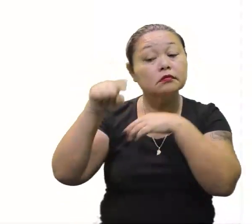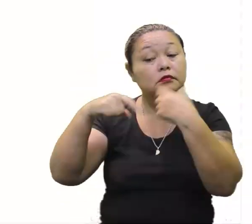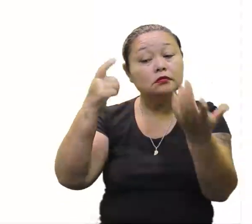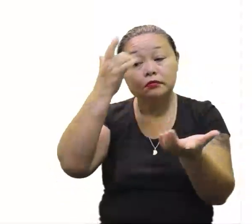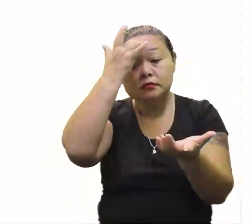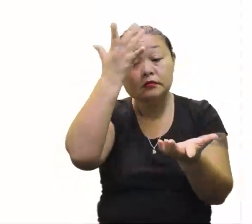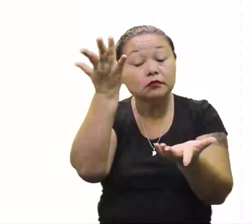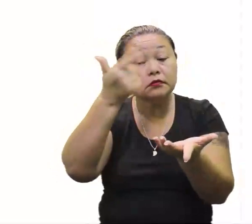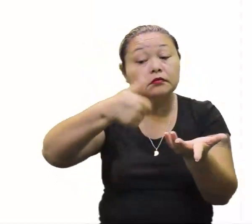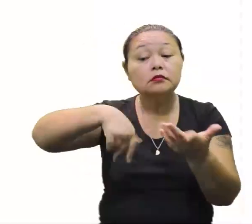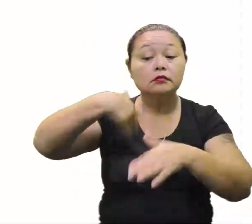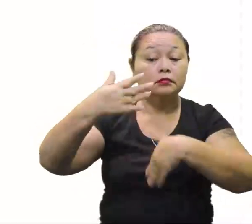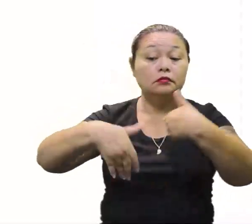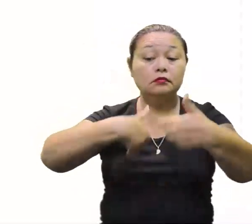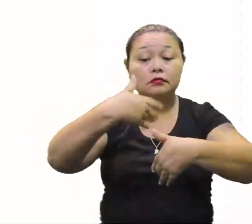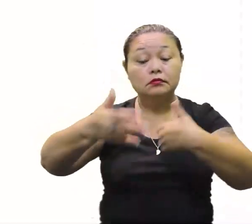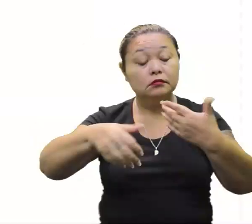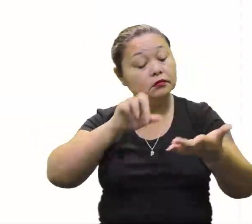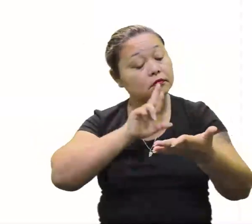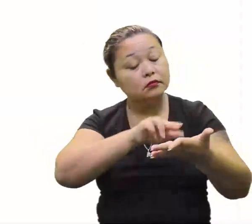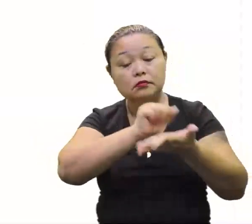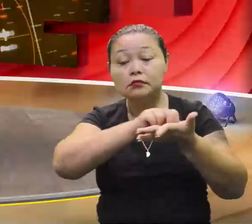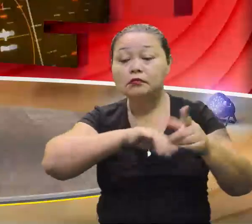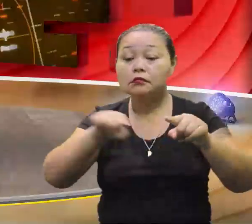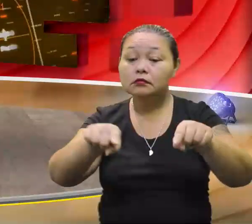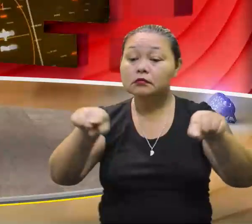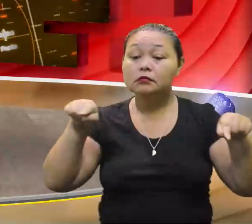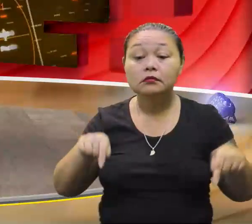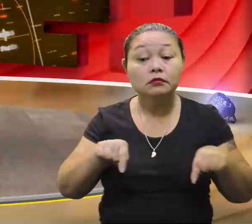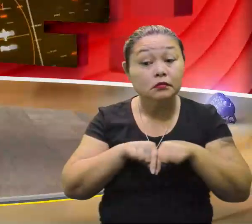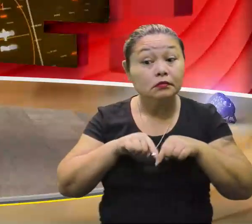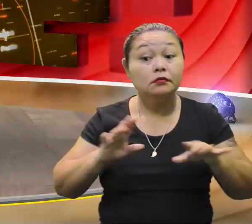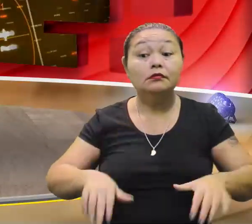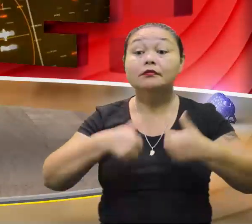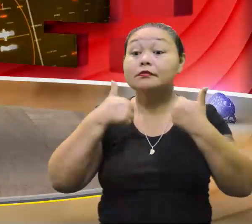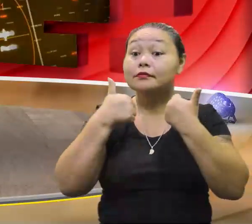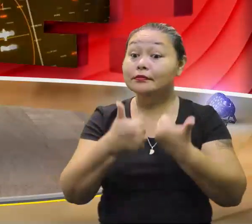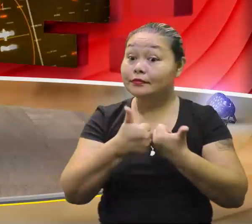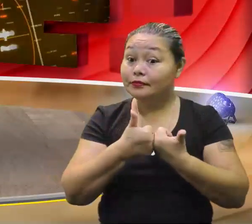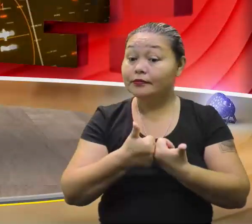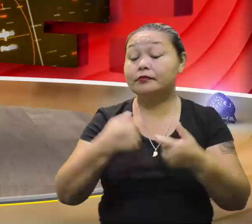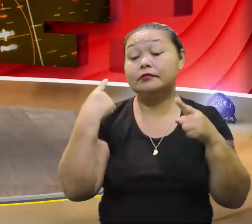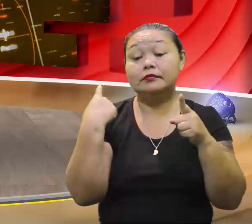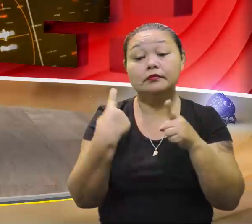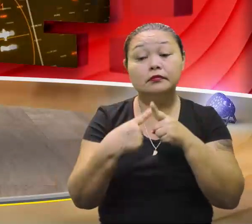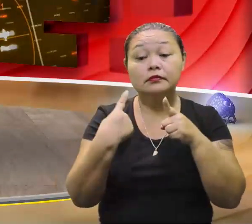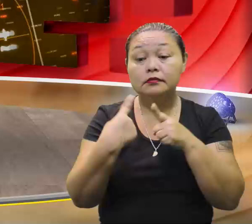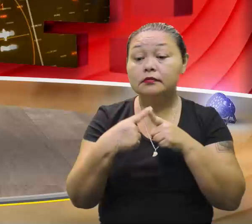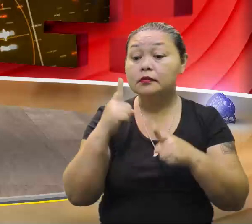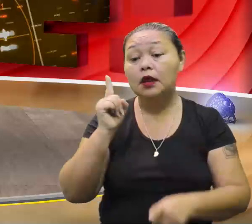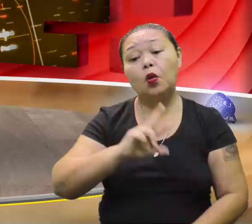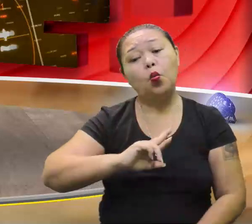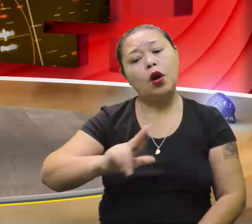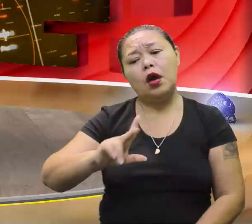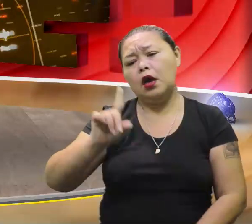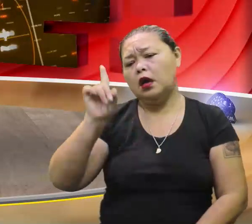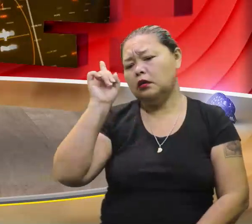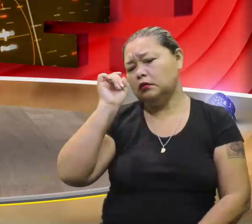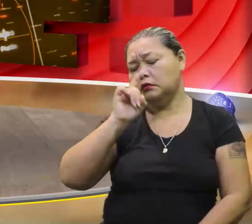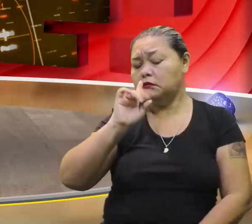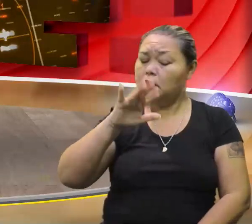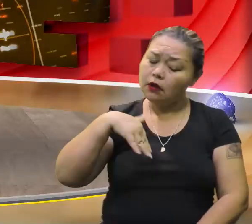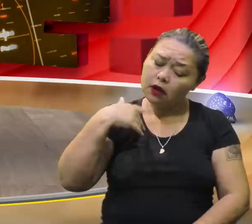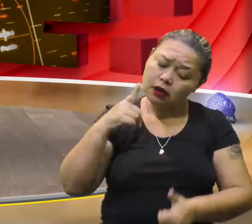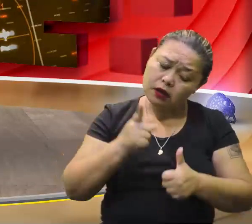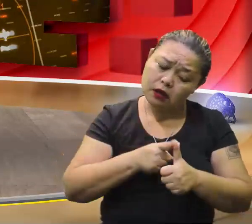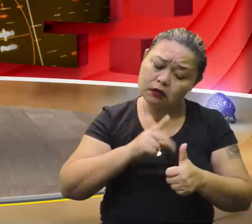de vocês desenrolarem as atividades de sala, né? Olha que bacana. Porque não é difícil, gente. Uma coisa de cada vez, você